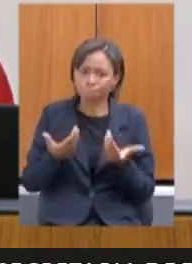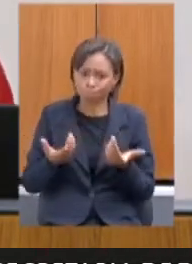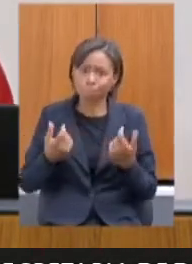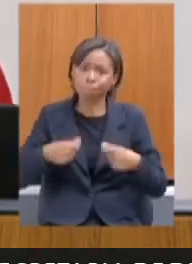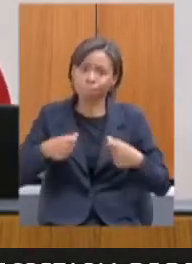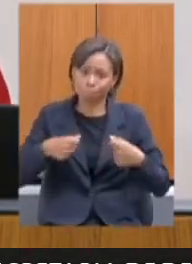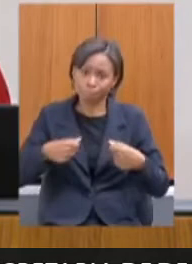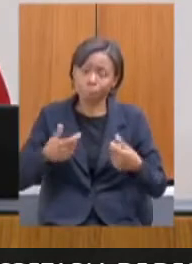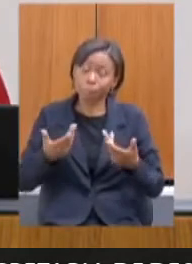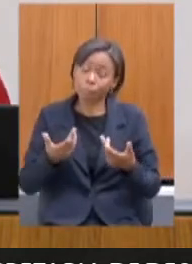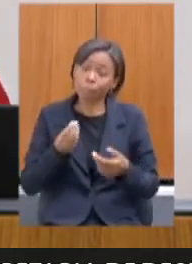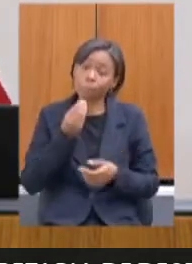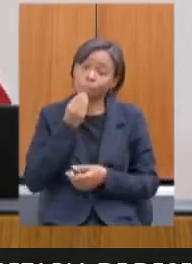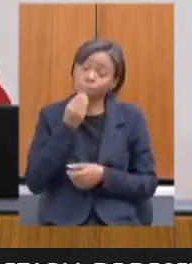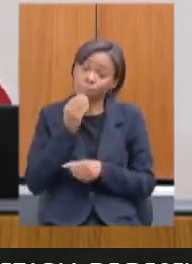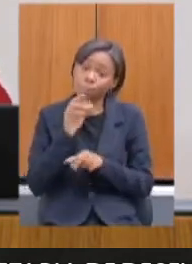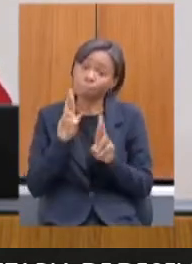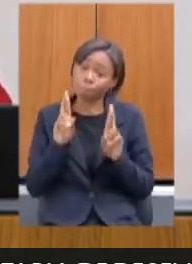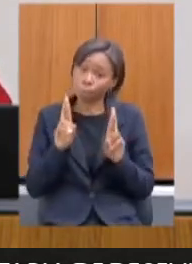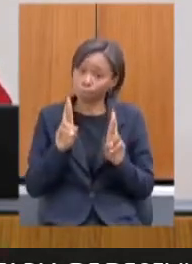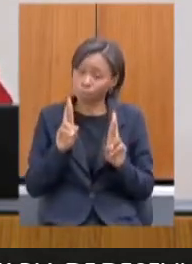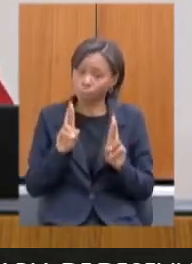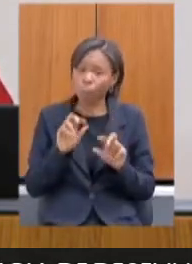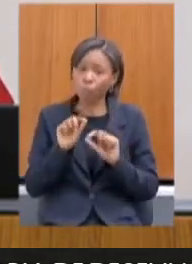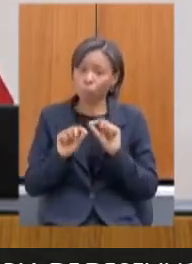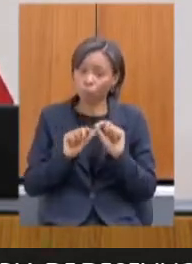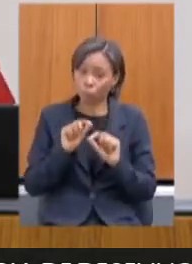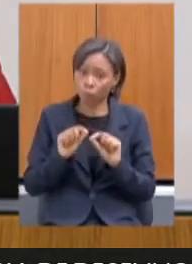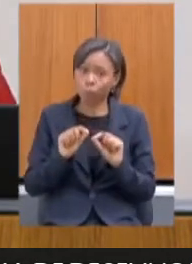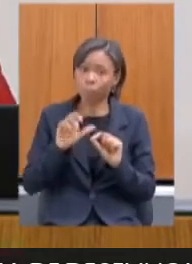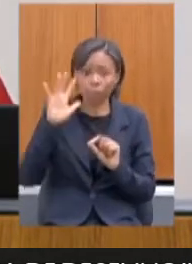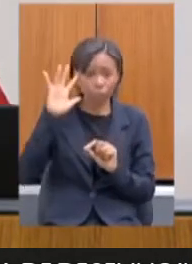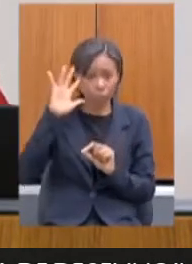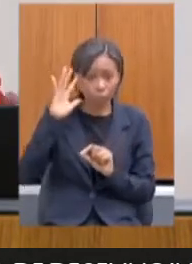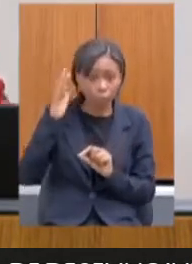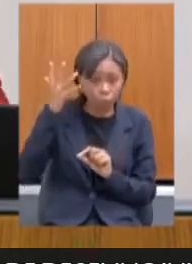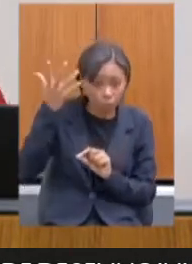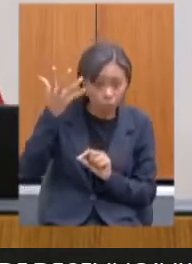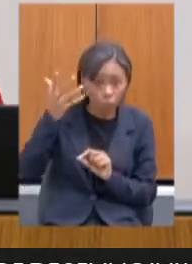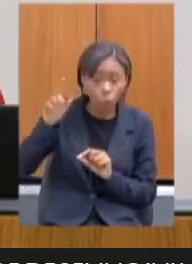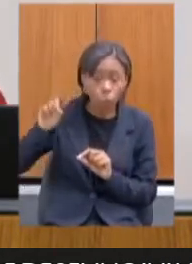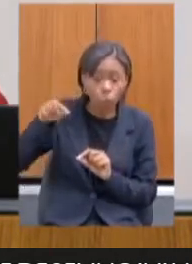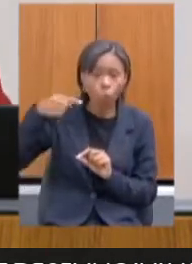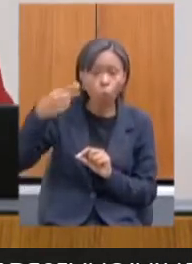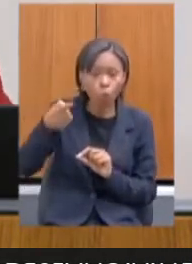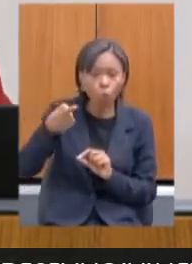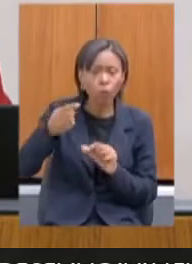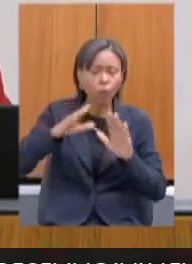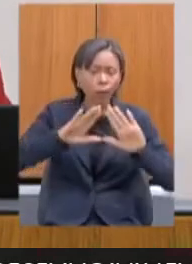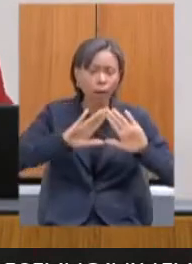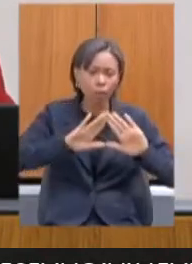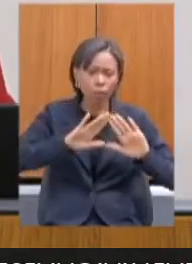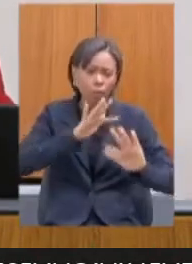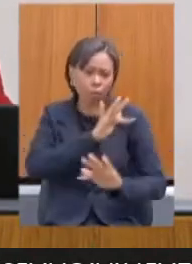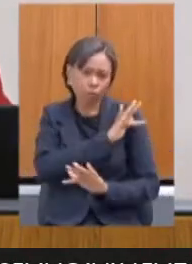Eu espero que, do ponto de vista mesmo de resultados, que a próxima Assembleia Fiscaliza a gente consiga, de fato, para além das publicações,